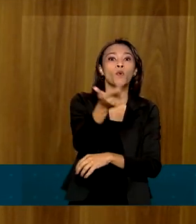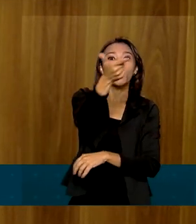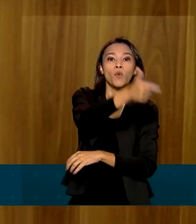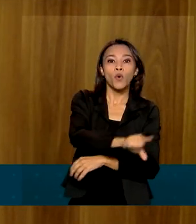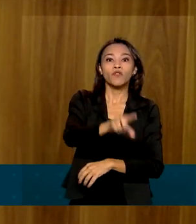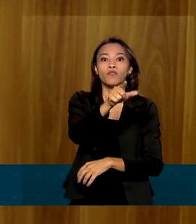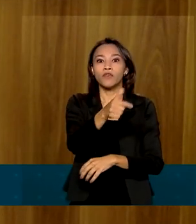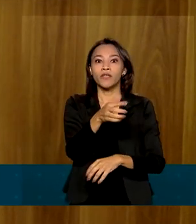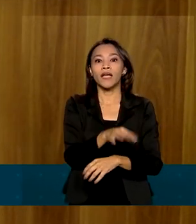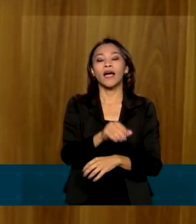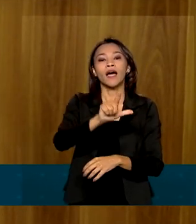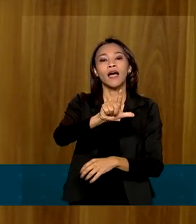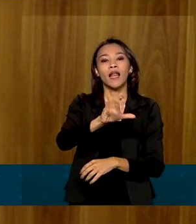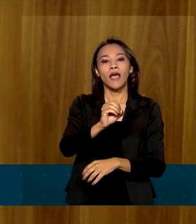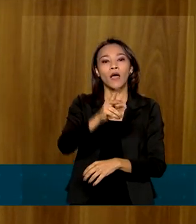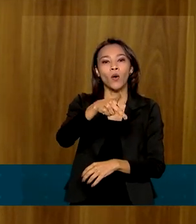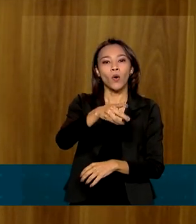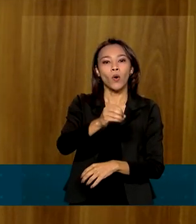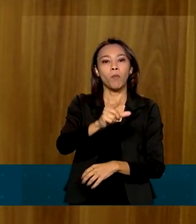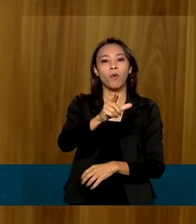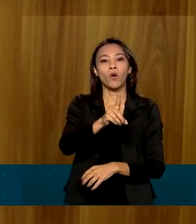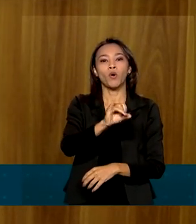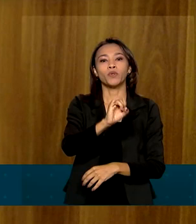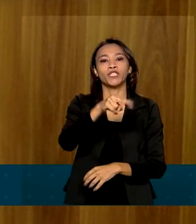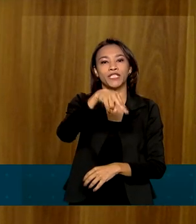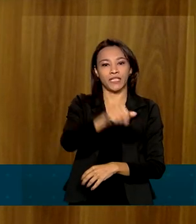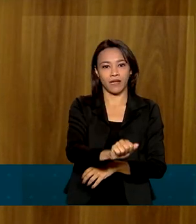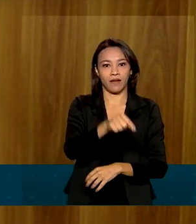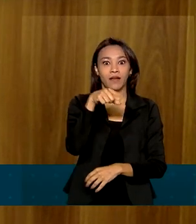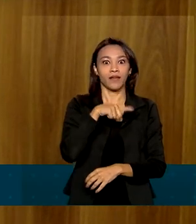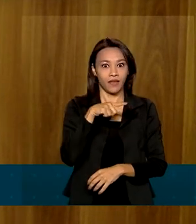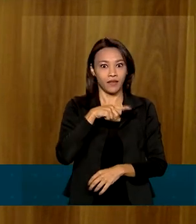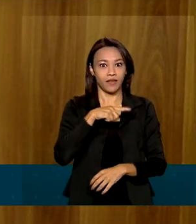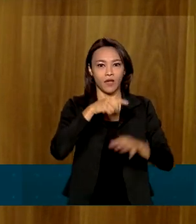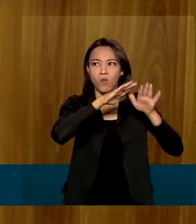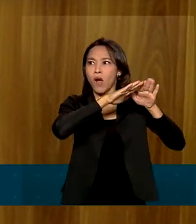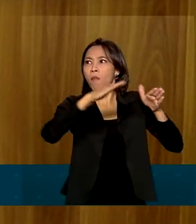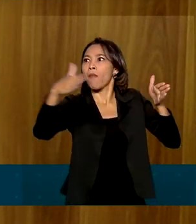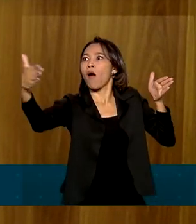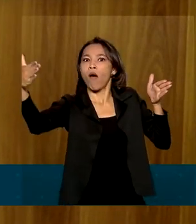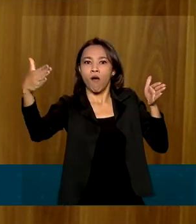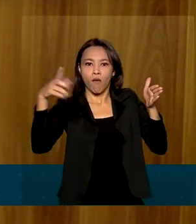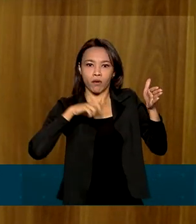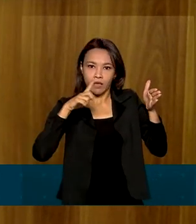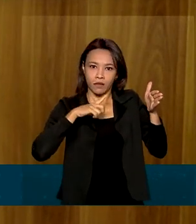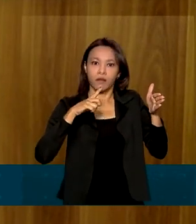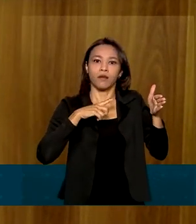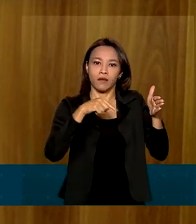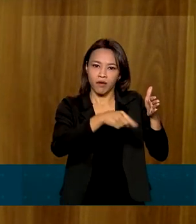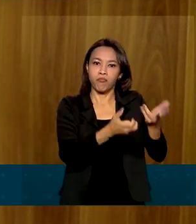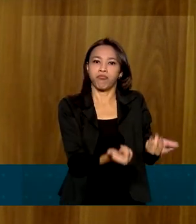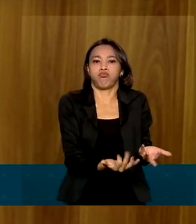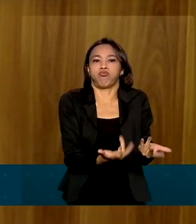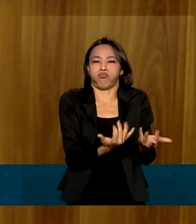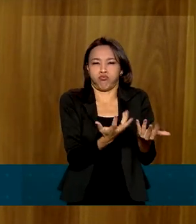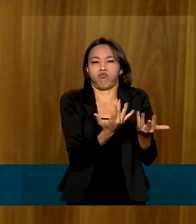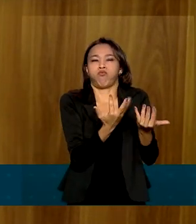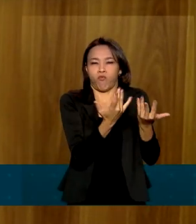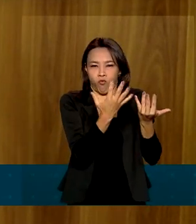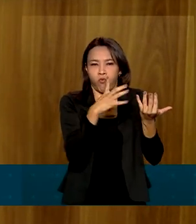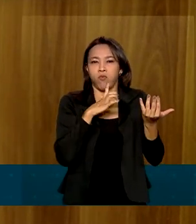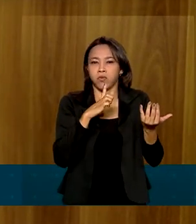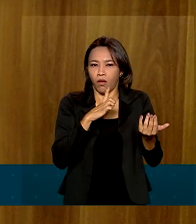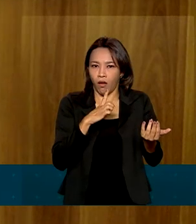fogo foi o da Vila Leopoldina, onde tem as cópias, os backups, é um galpão. Então, o acervo realmente